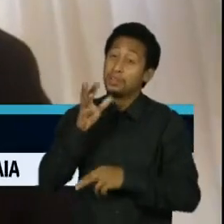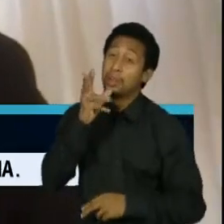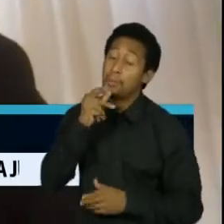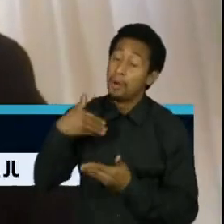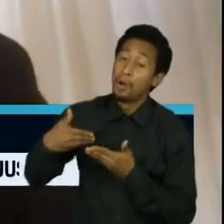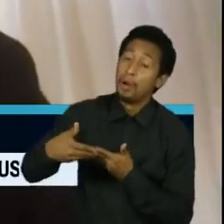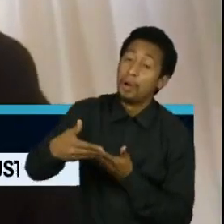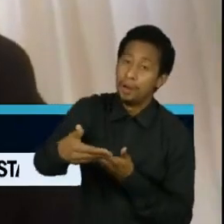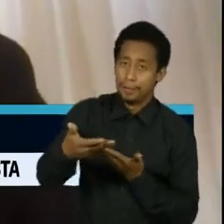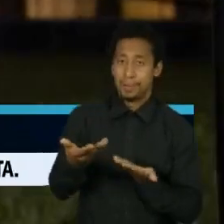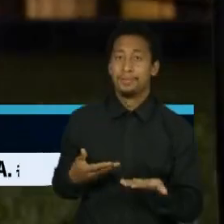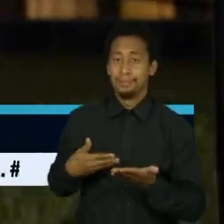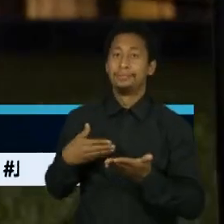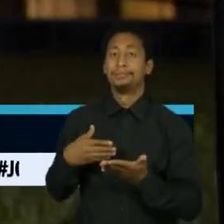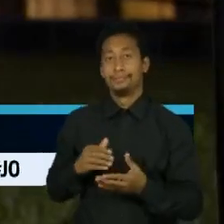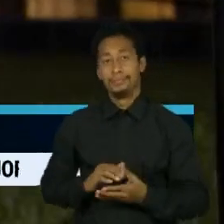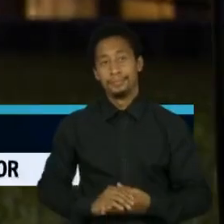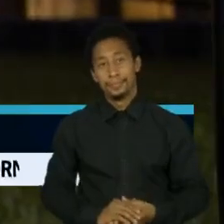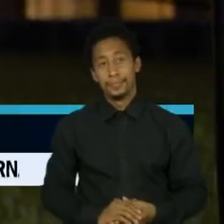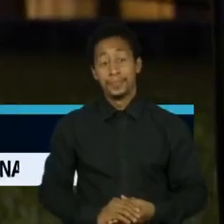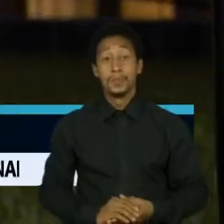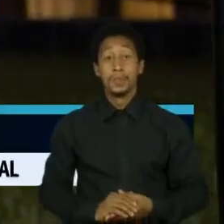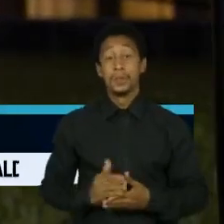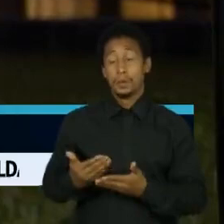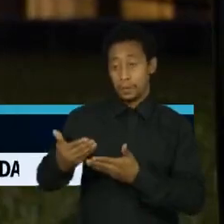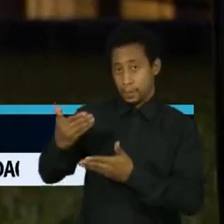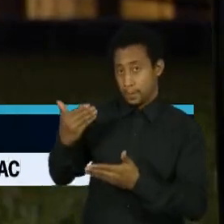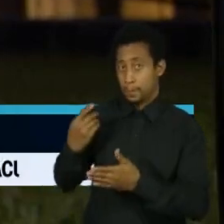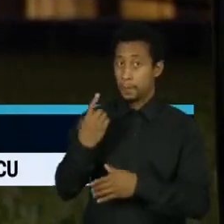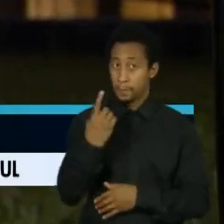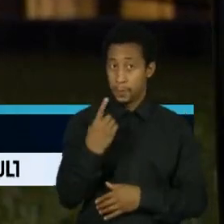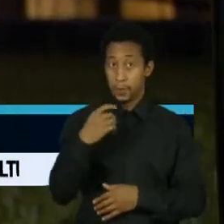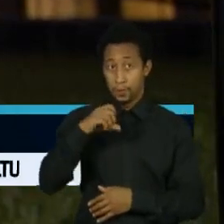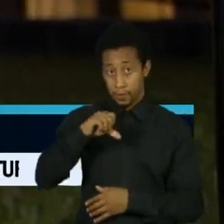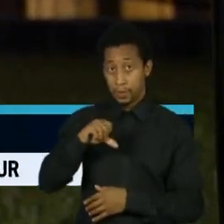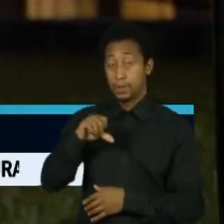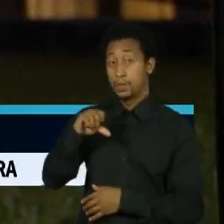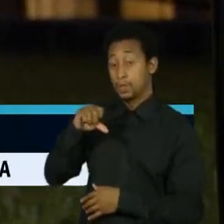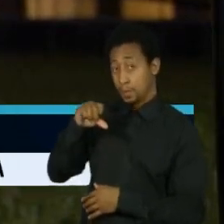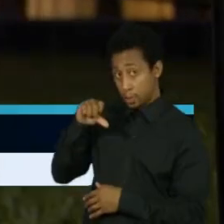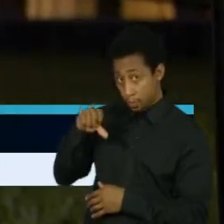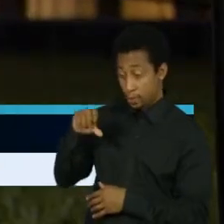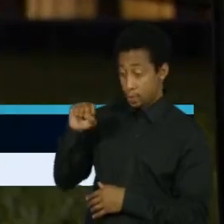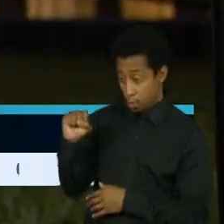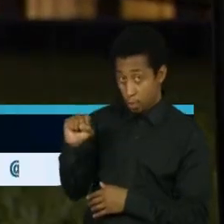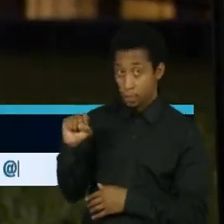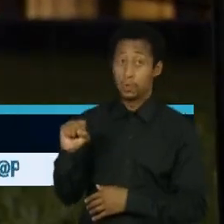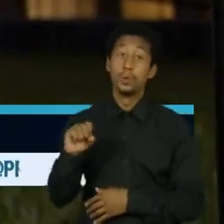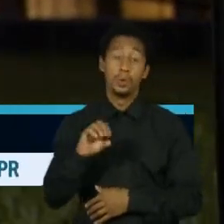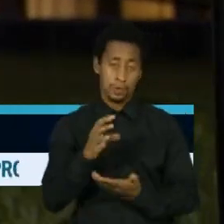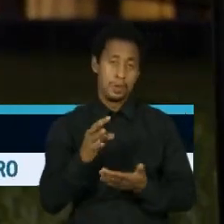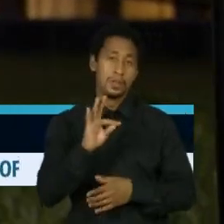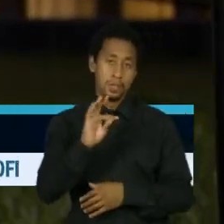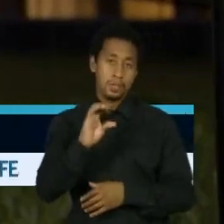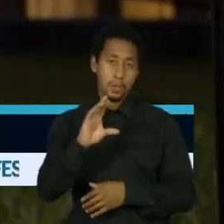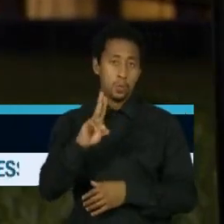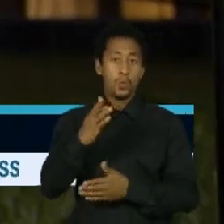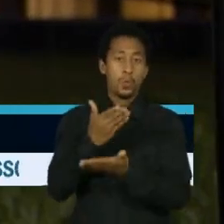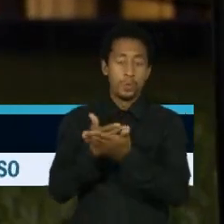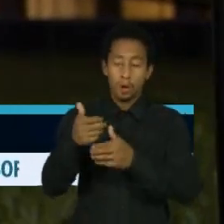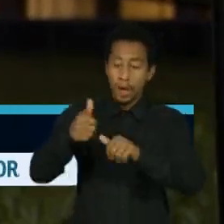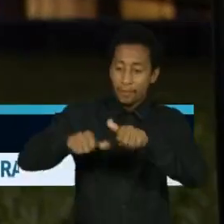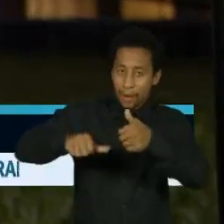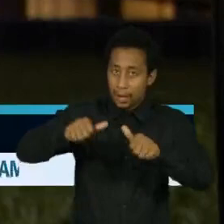impedindo a observância desse prazo. Desde 1998, o TCU decidiu fazer uma avaliação prévia dos processos.